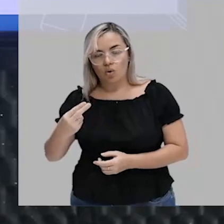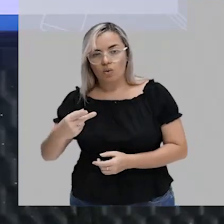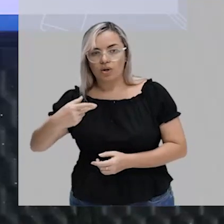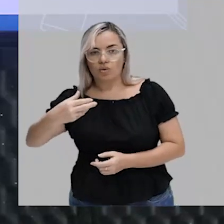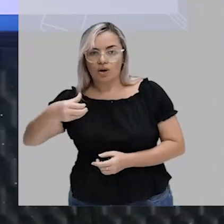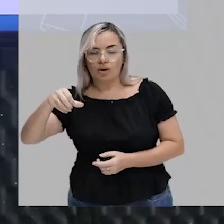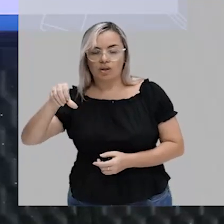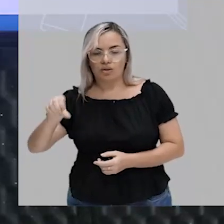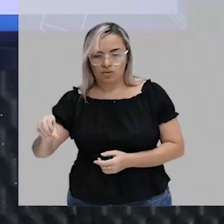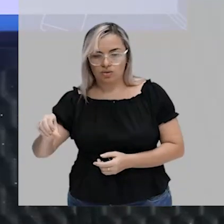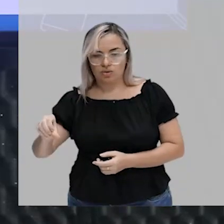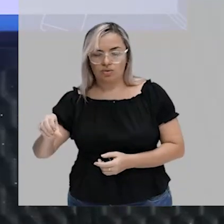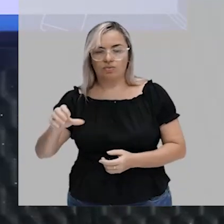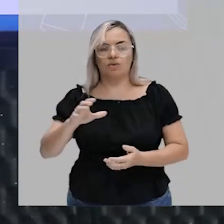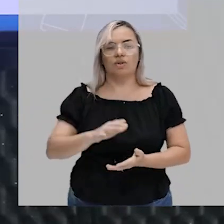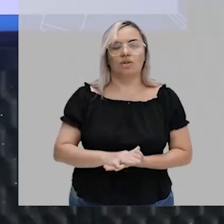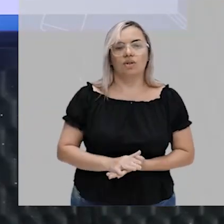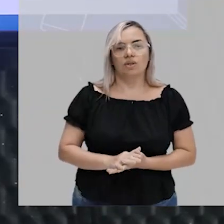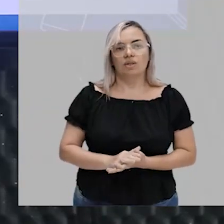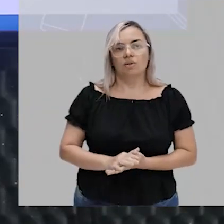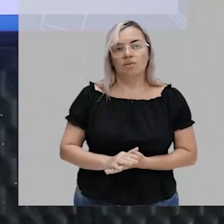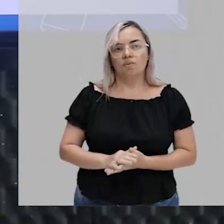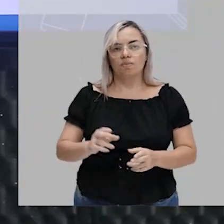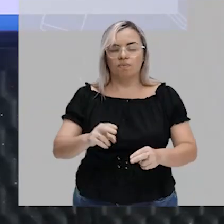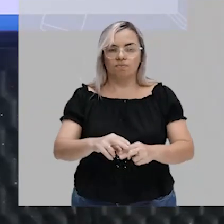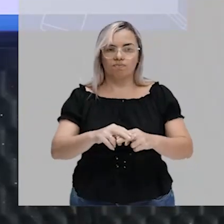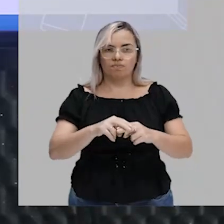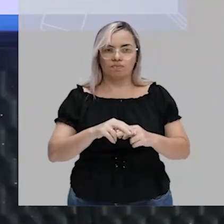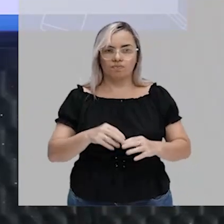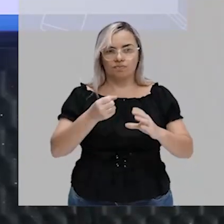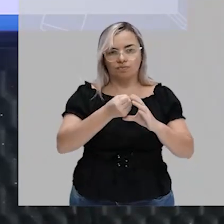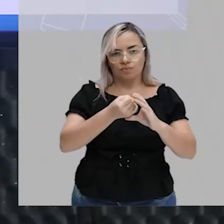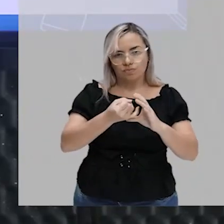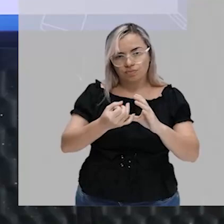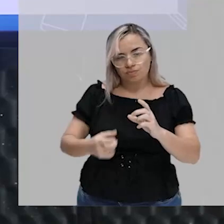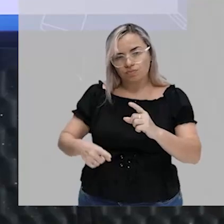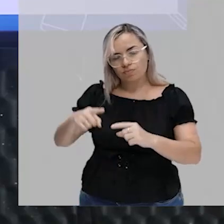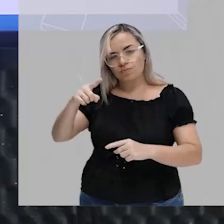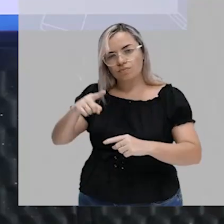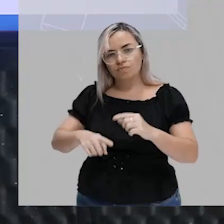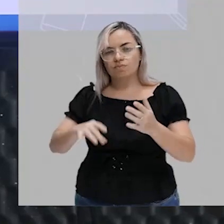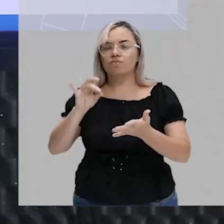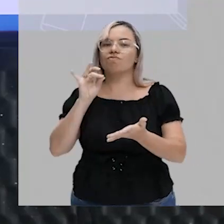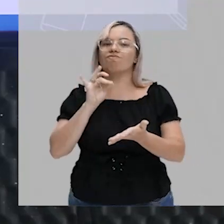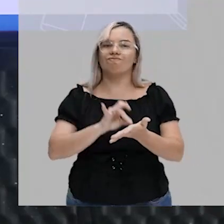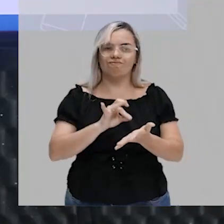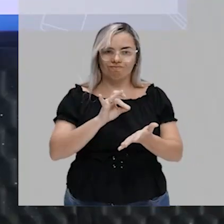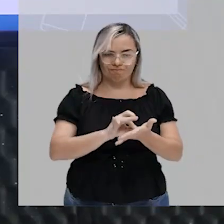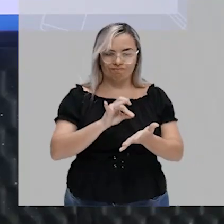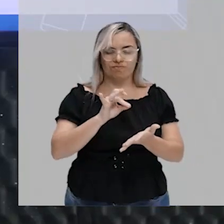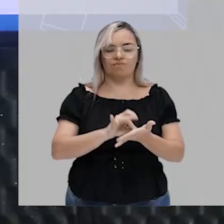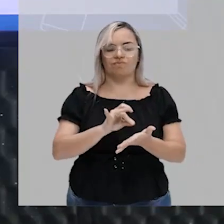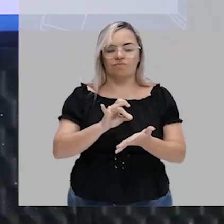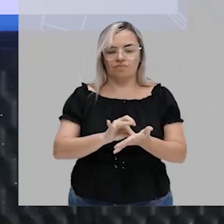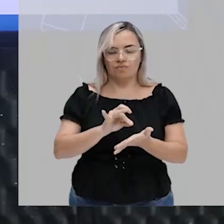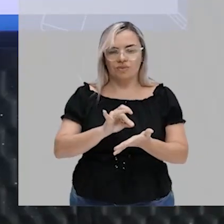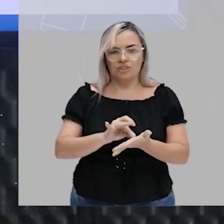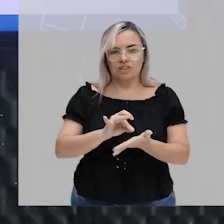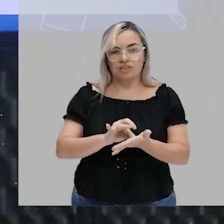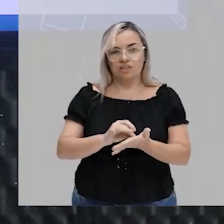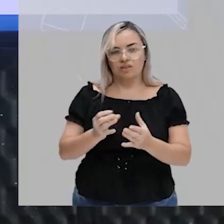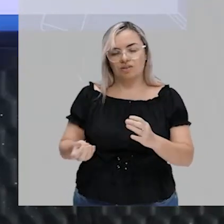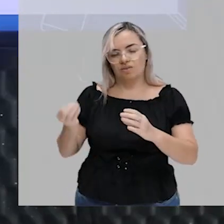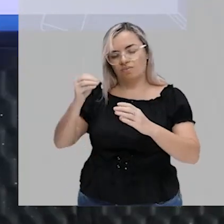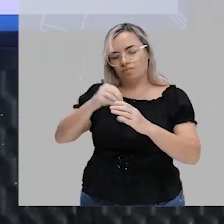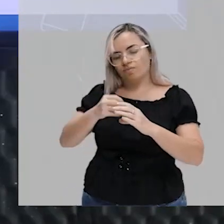propriedade dos elementos, ela tem que ser, assim, a mais real, a mais fiel possível. E cabe, né, dentro